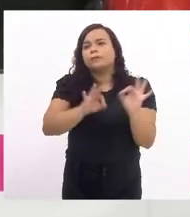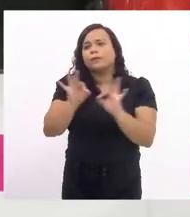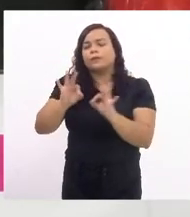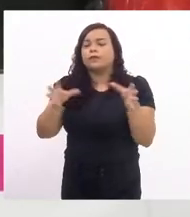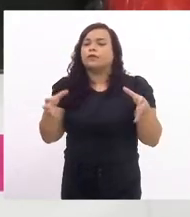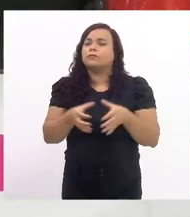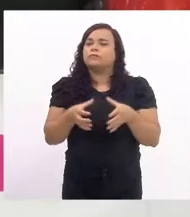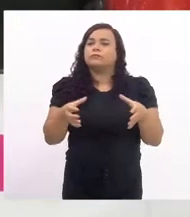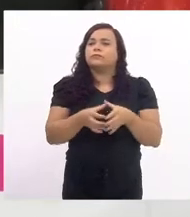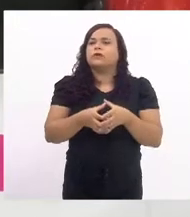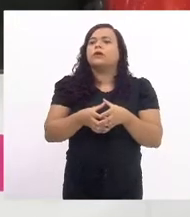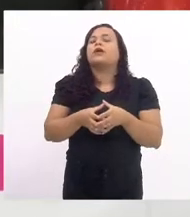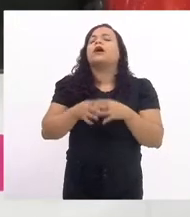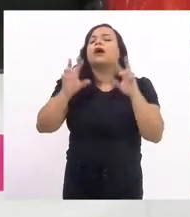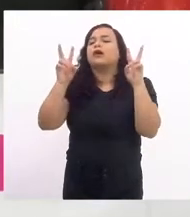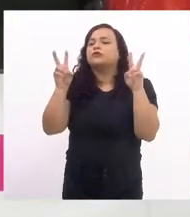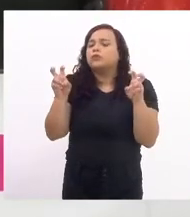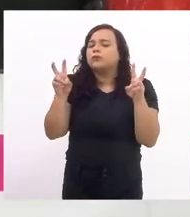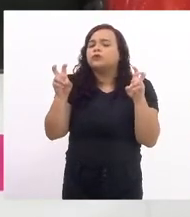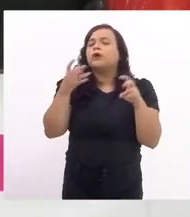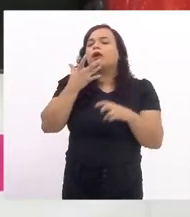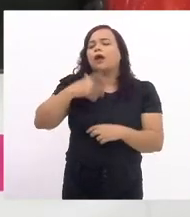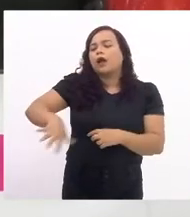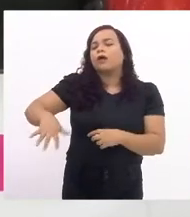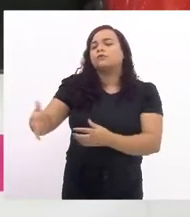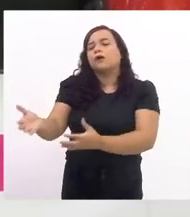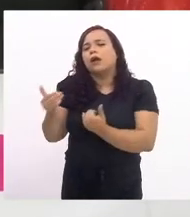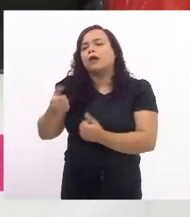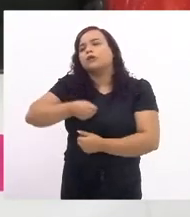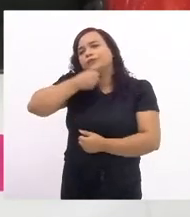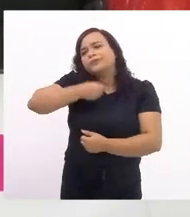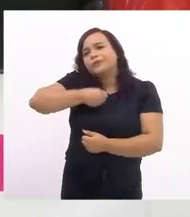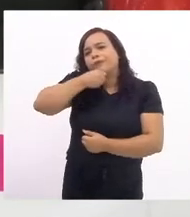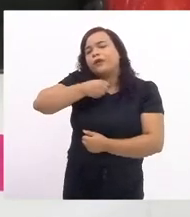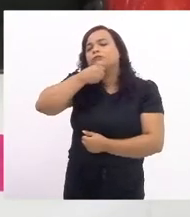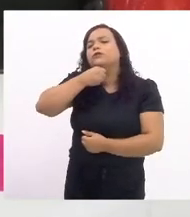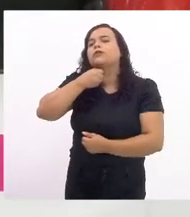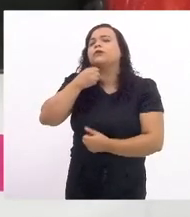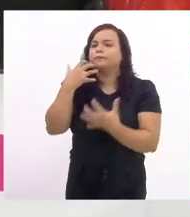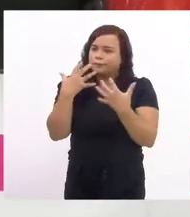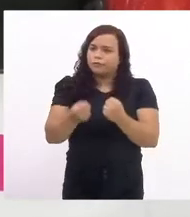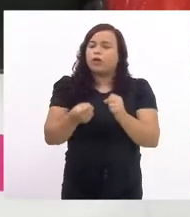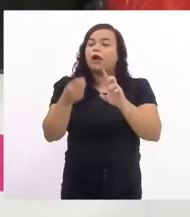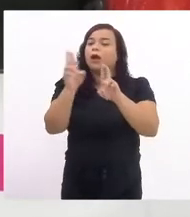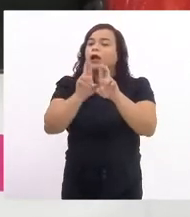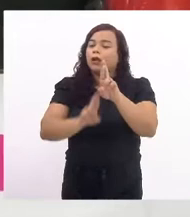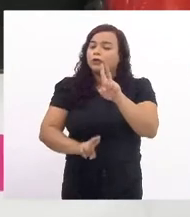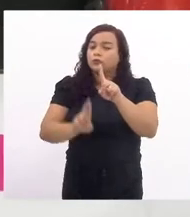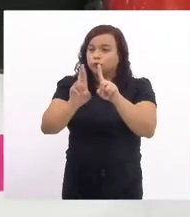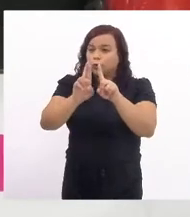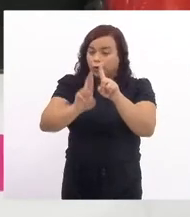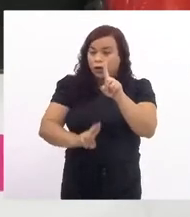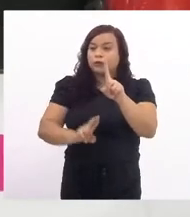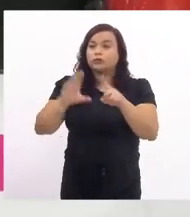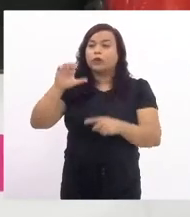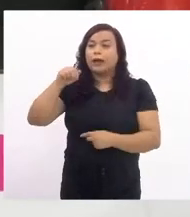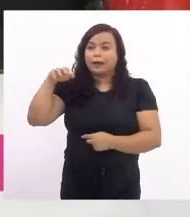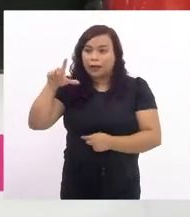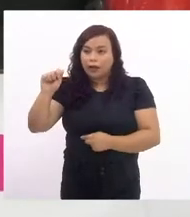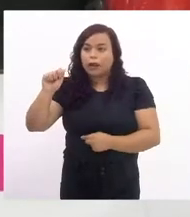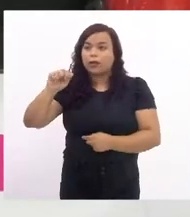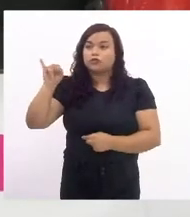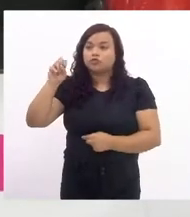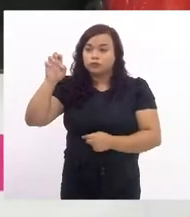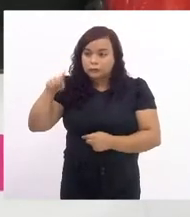adolescente e do idoso favorável. Relatores, deputado Márcio Canella e o Hélito José. Em discussão, não havendo o queira